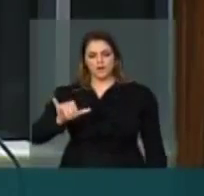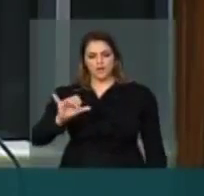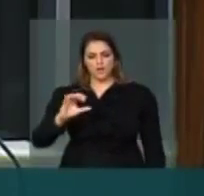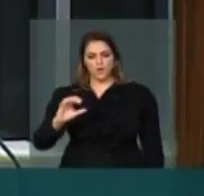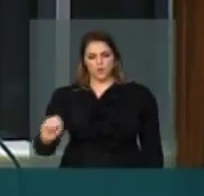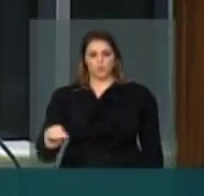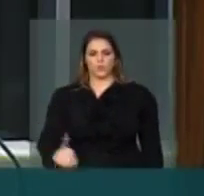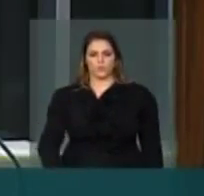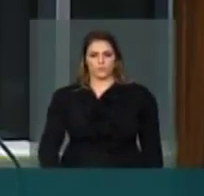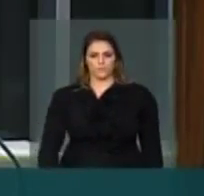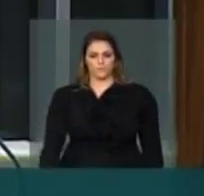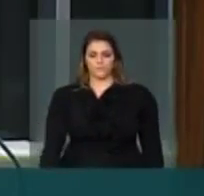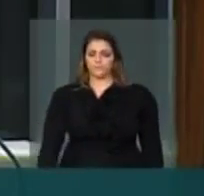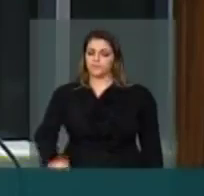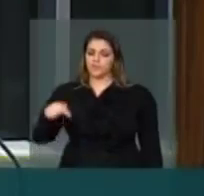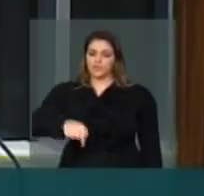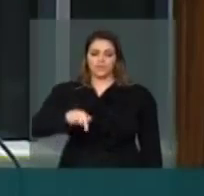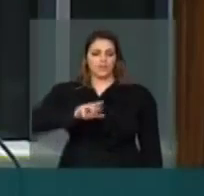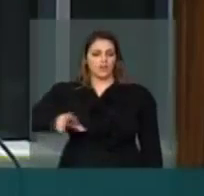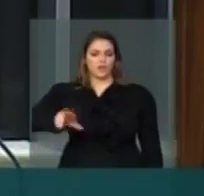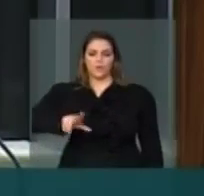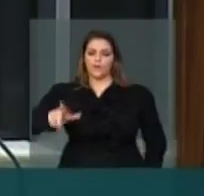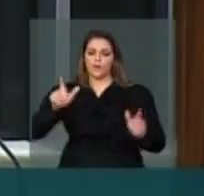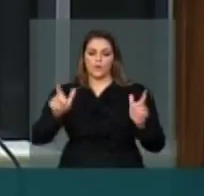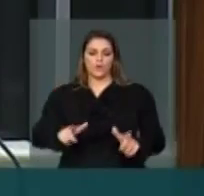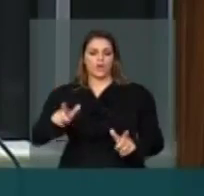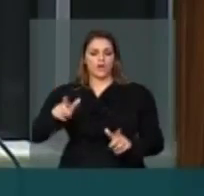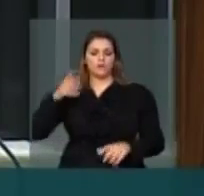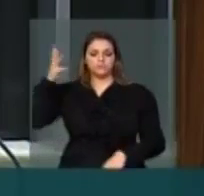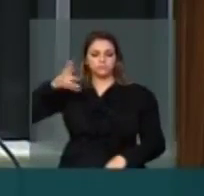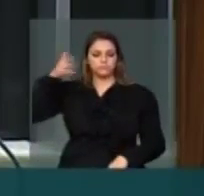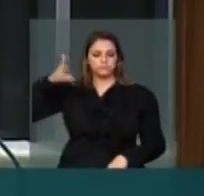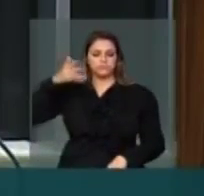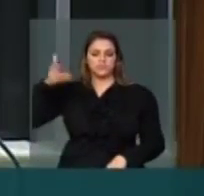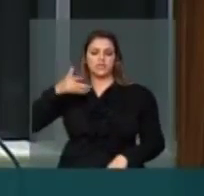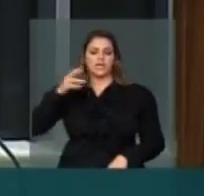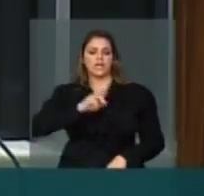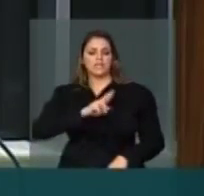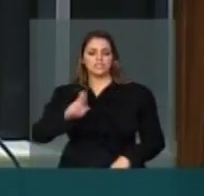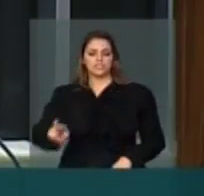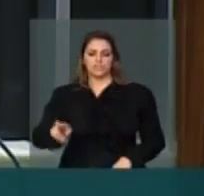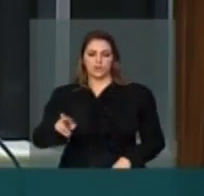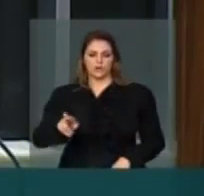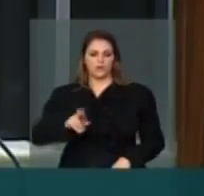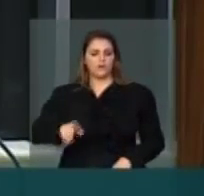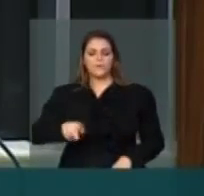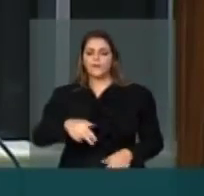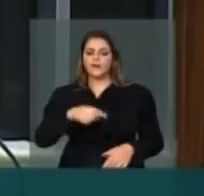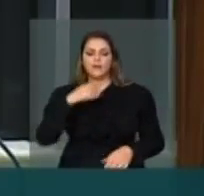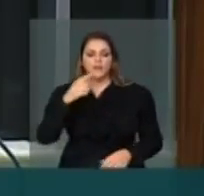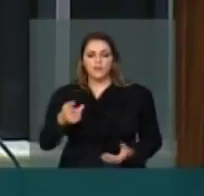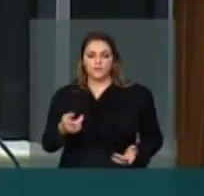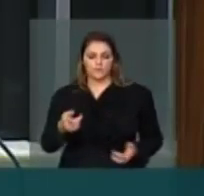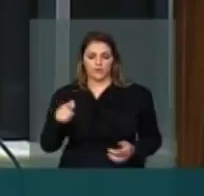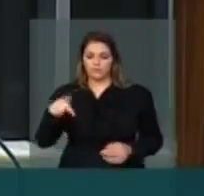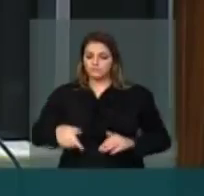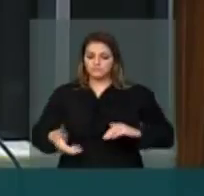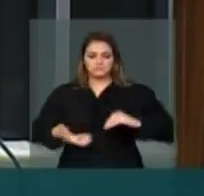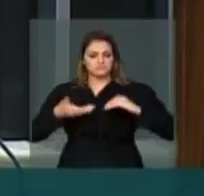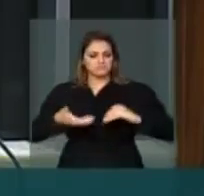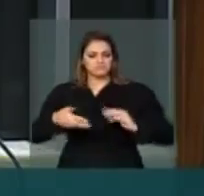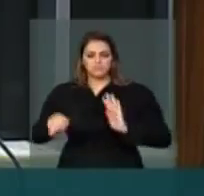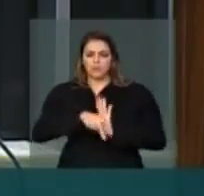proselitismo religioso, nem mesmo de cultos, o espaço laico do Parlamento.